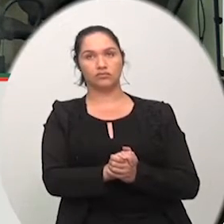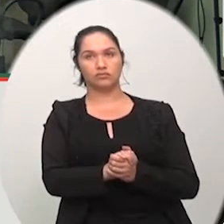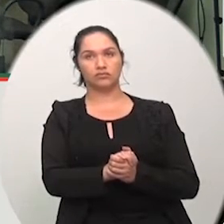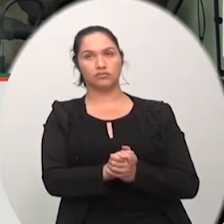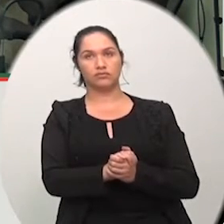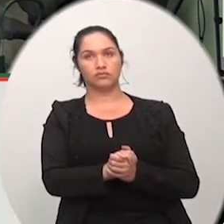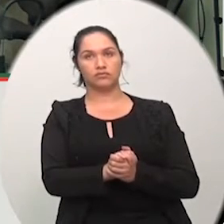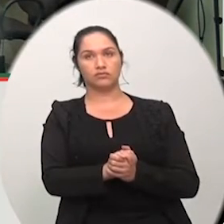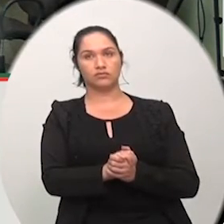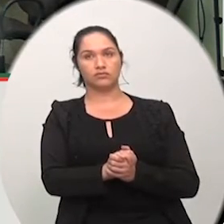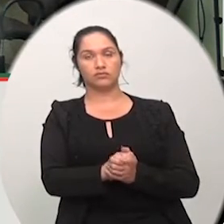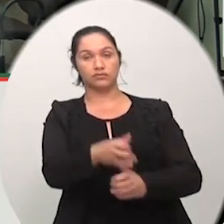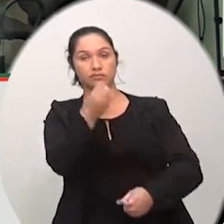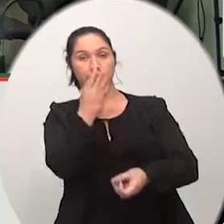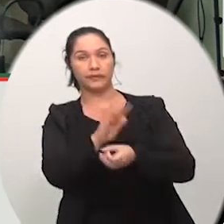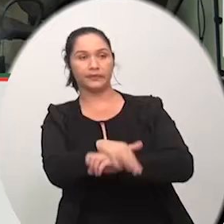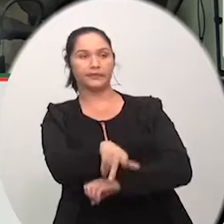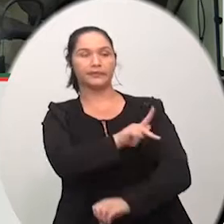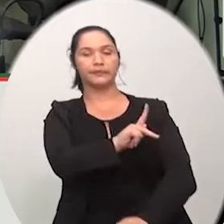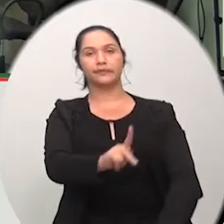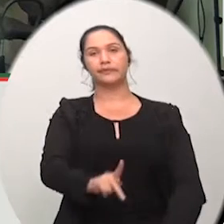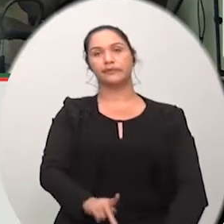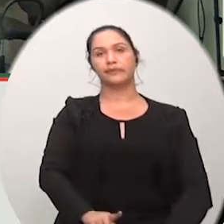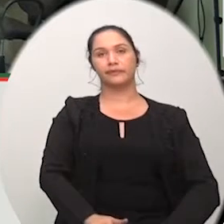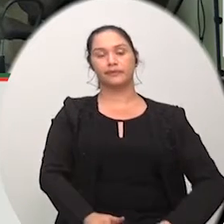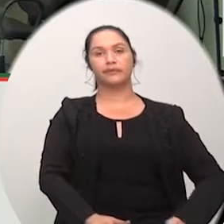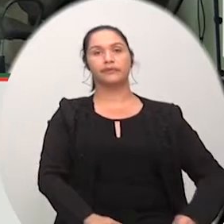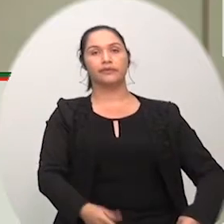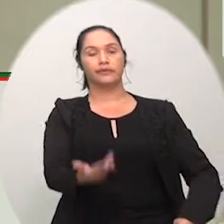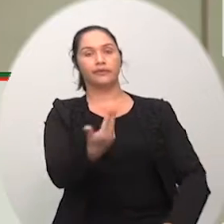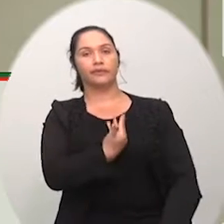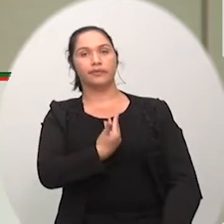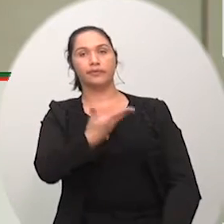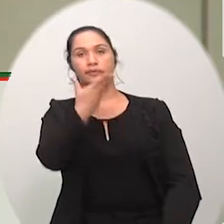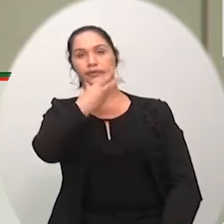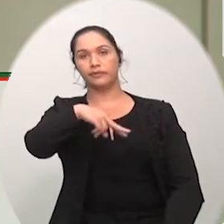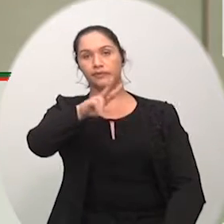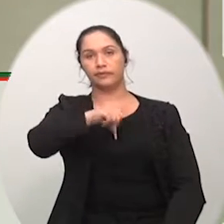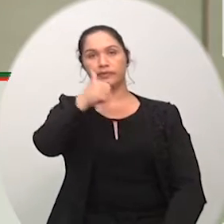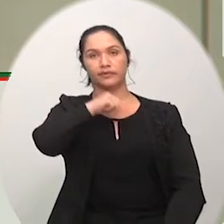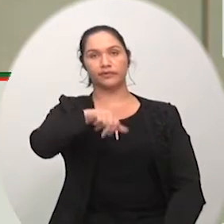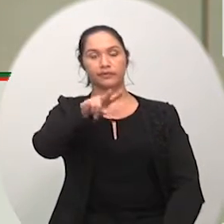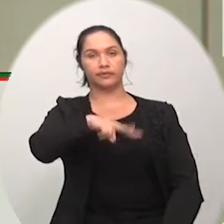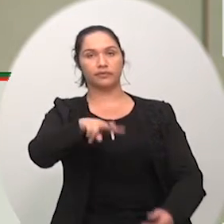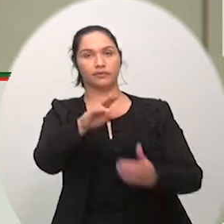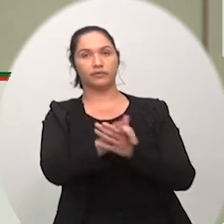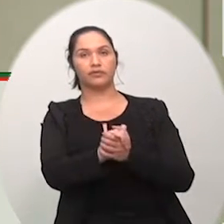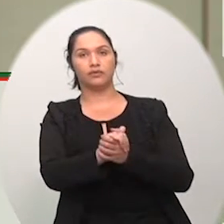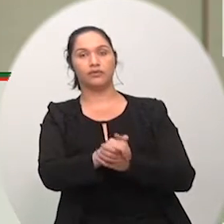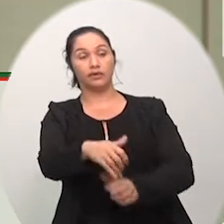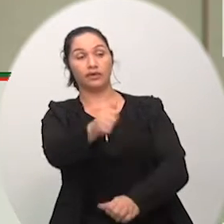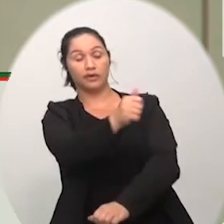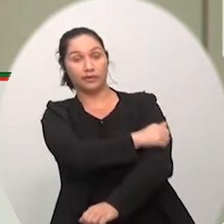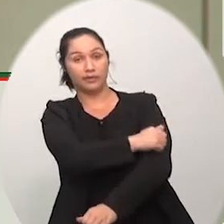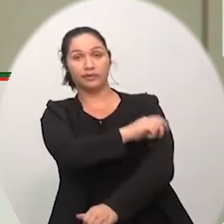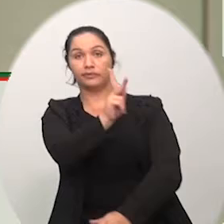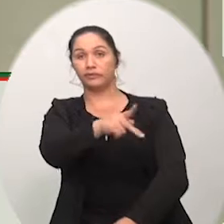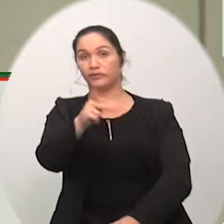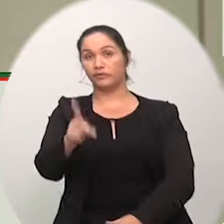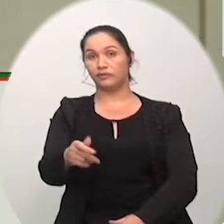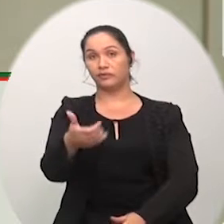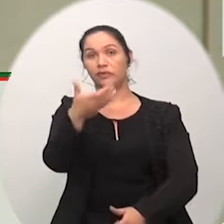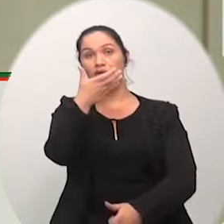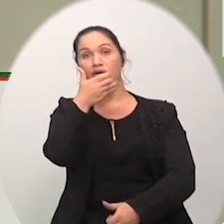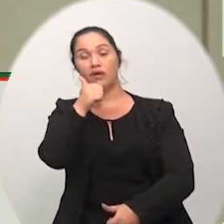boa noite presidente colegas vereadores vereadoras aos alunos professores a